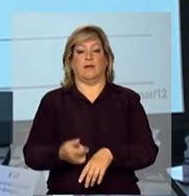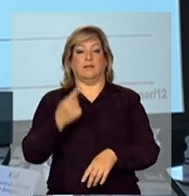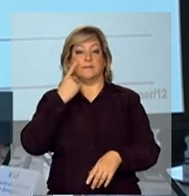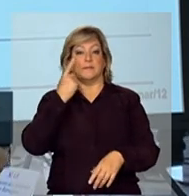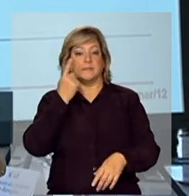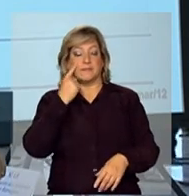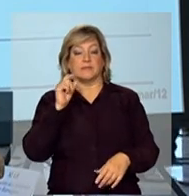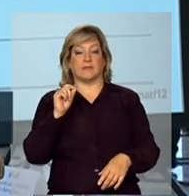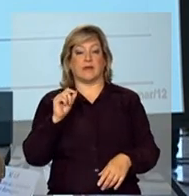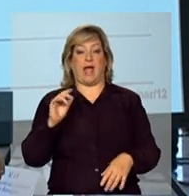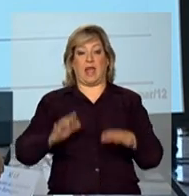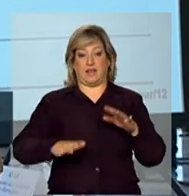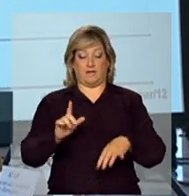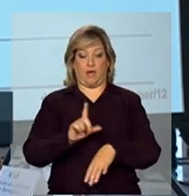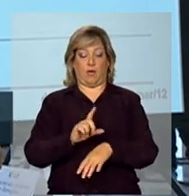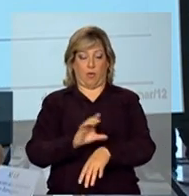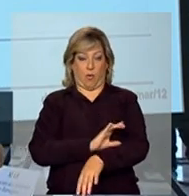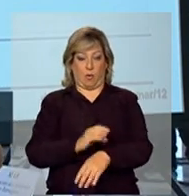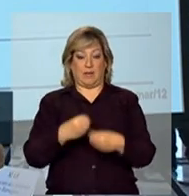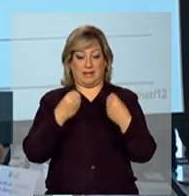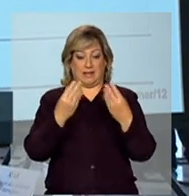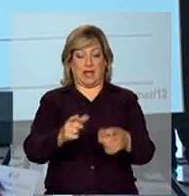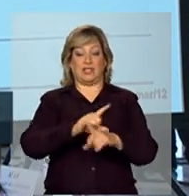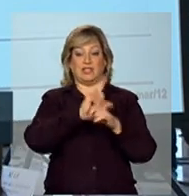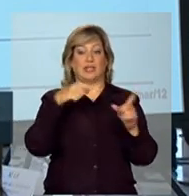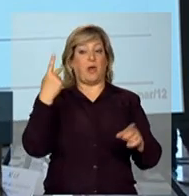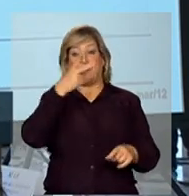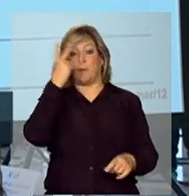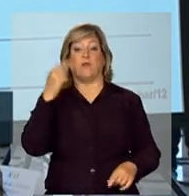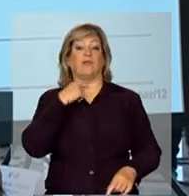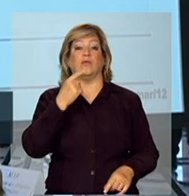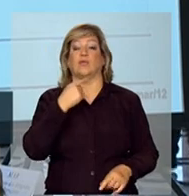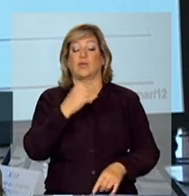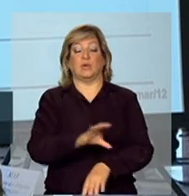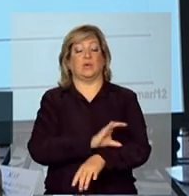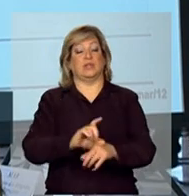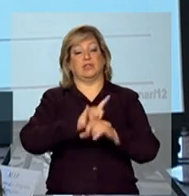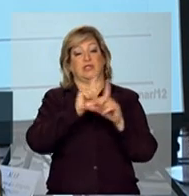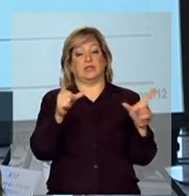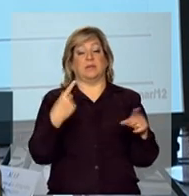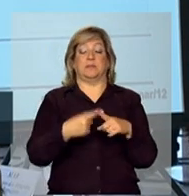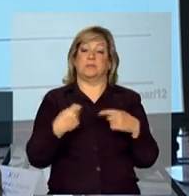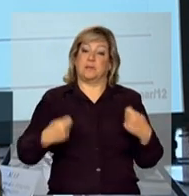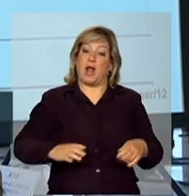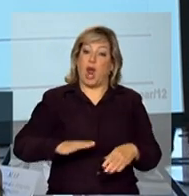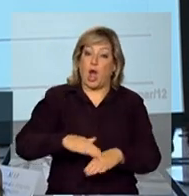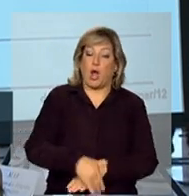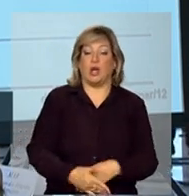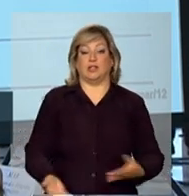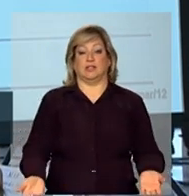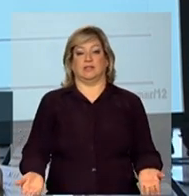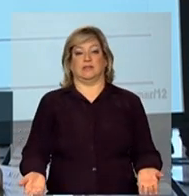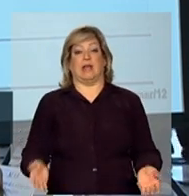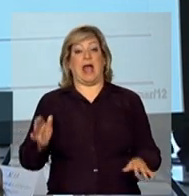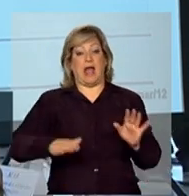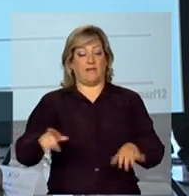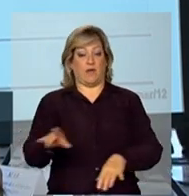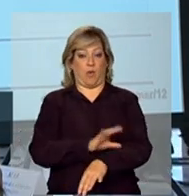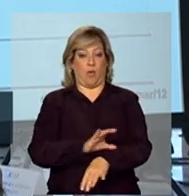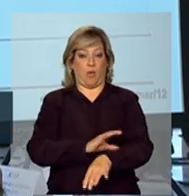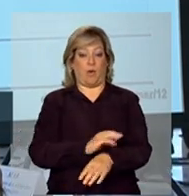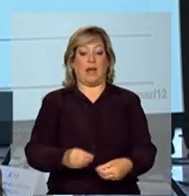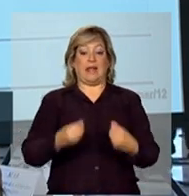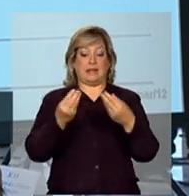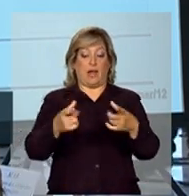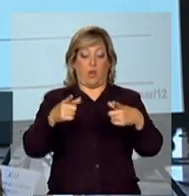os cursos estavam sendo ofertados de dia, o nosso público não consegue acessar curso de dia, então, os cursos têm que ser à noite. Às vezes, o curso estava sendo ofertado em